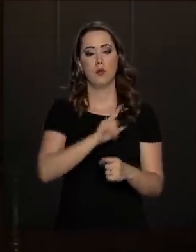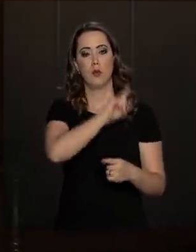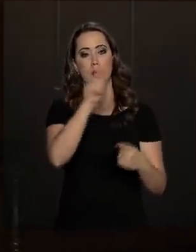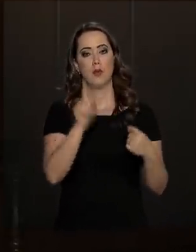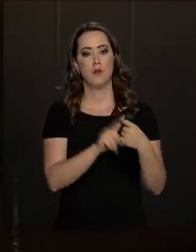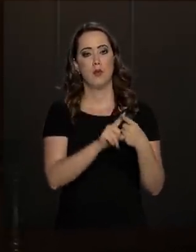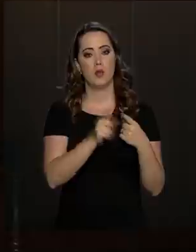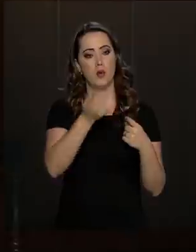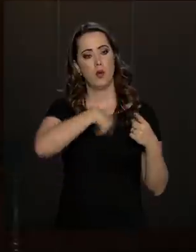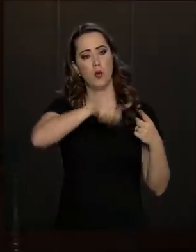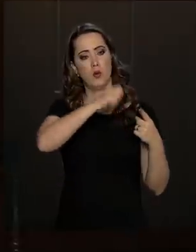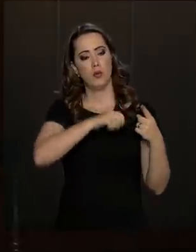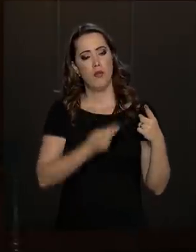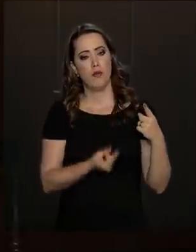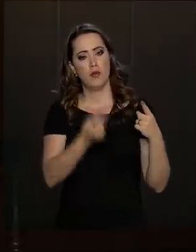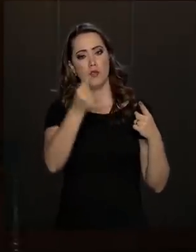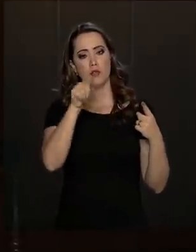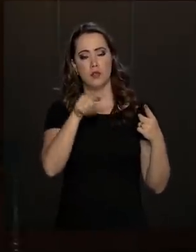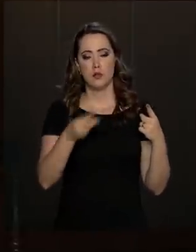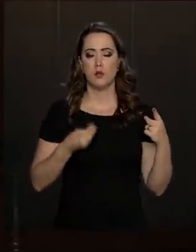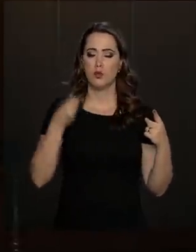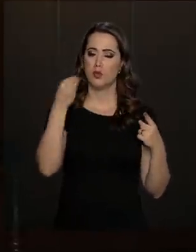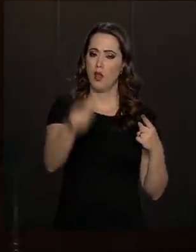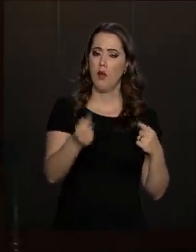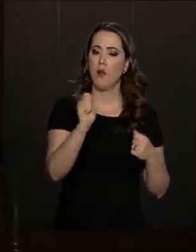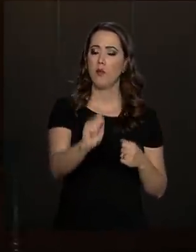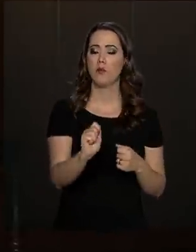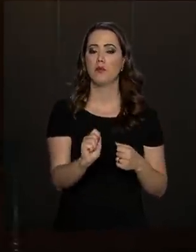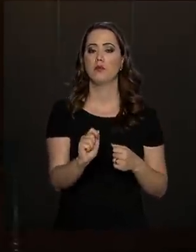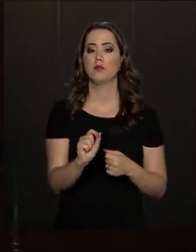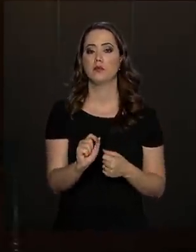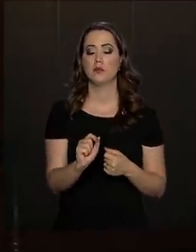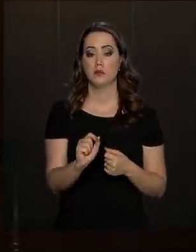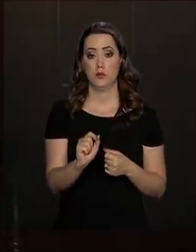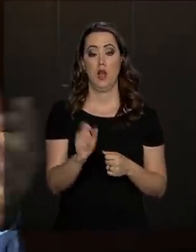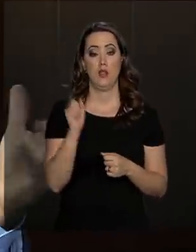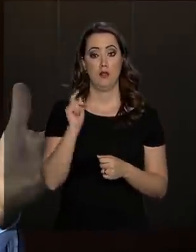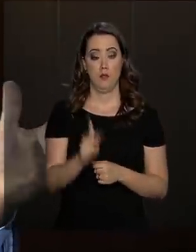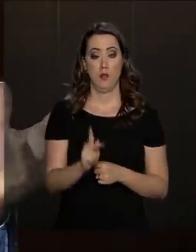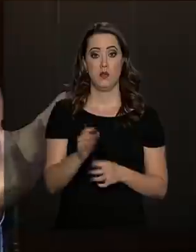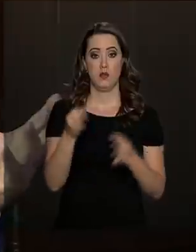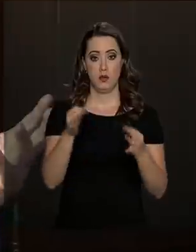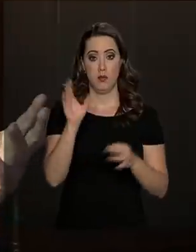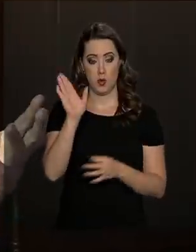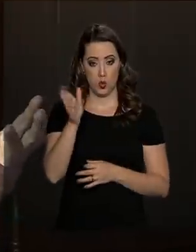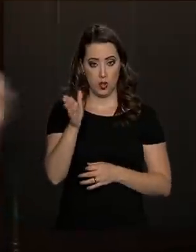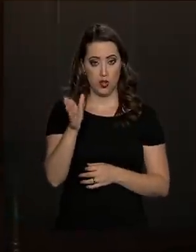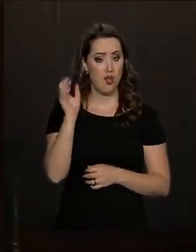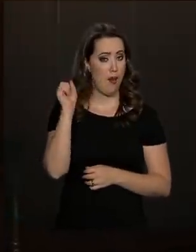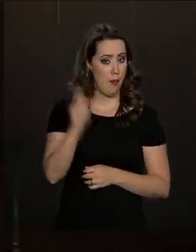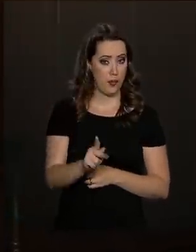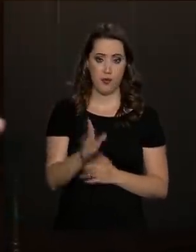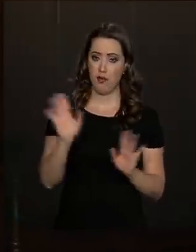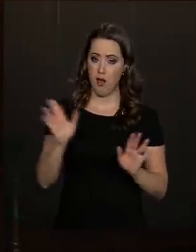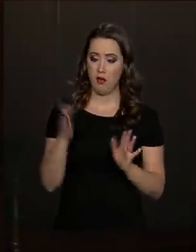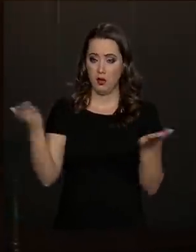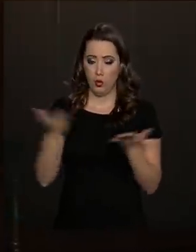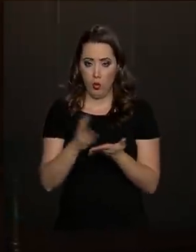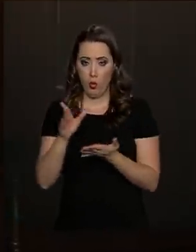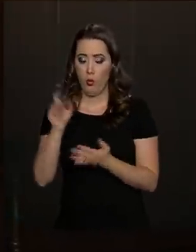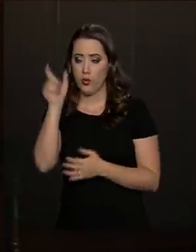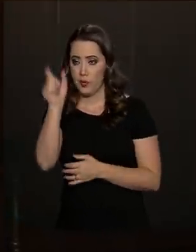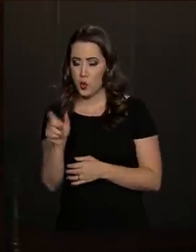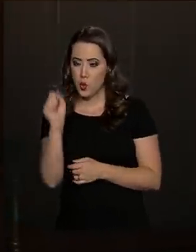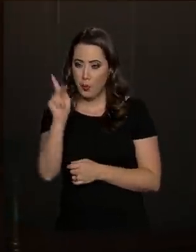com essa dimensão econômica e financeira de garantir as aposentadorias de quem já está no sistema, que estariam ameaçadas.